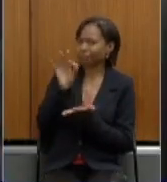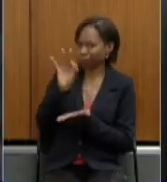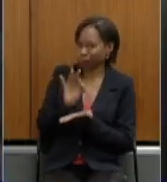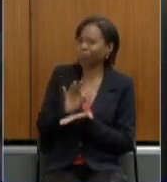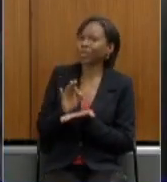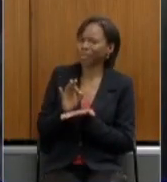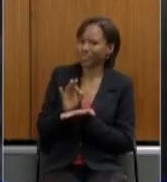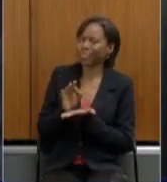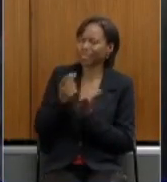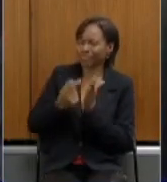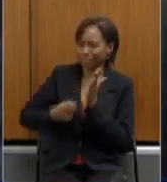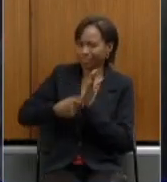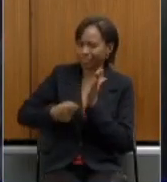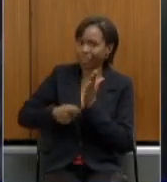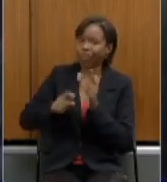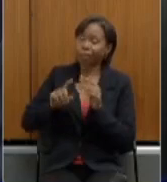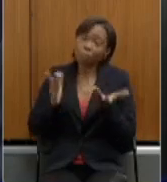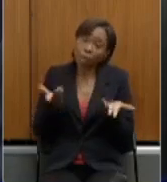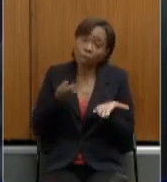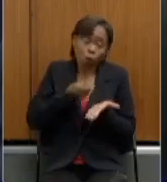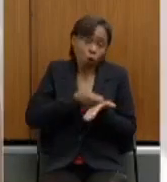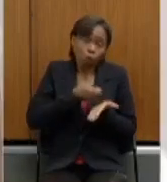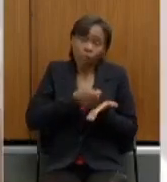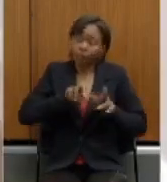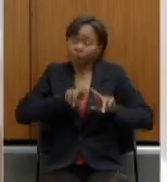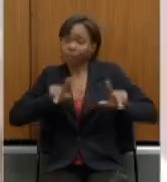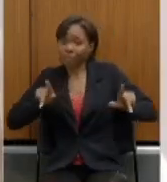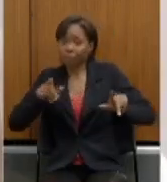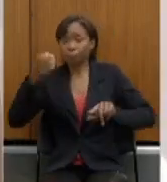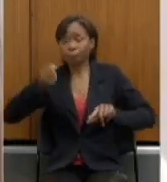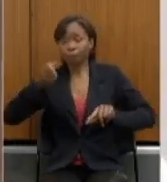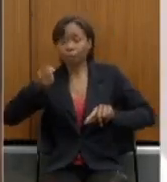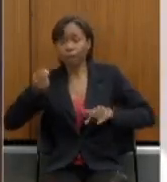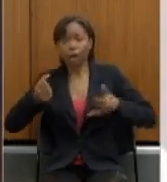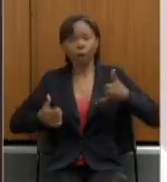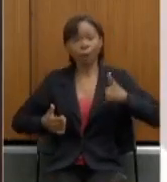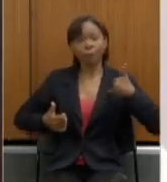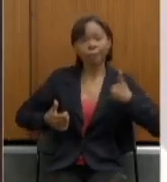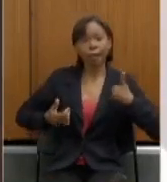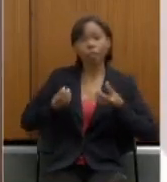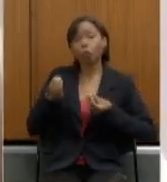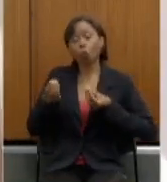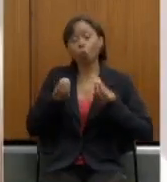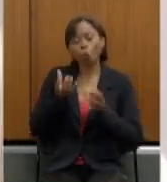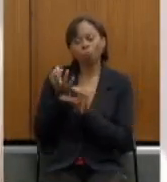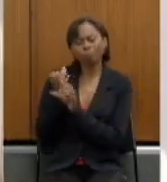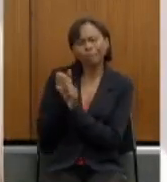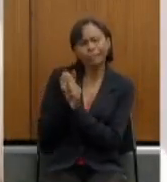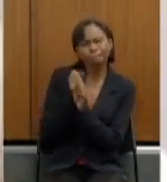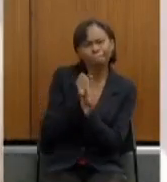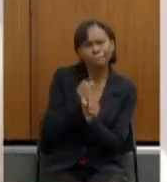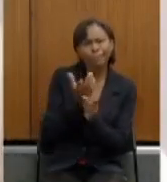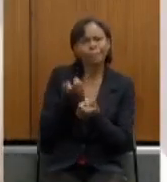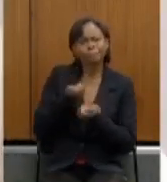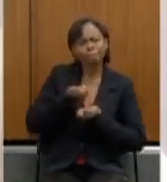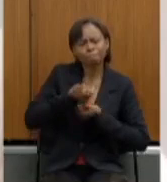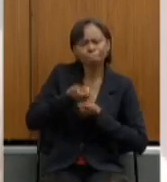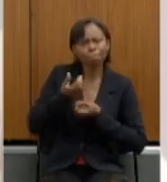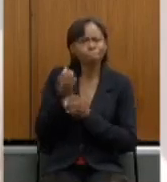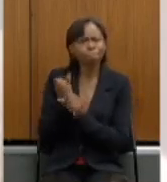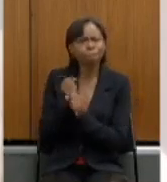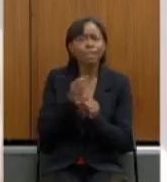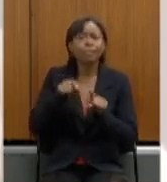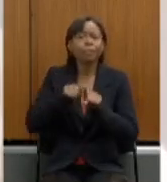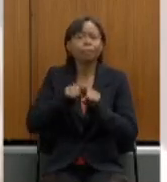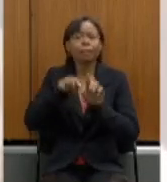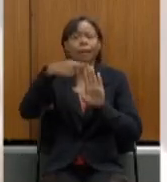pensões e das idades e da fórmula de cálculo do benefício e das regras de